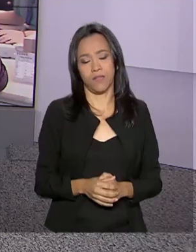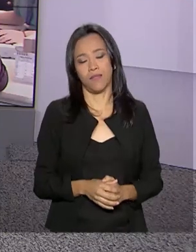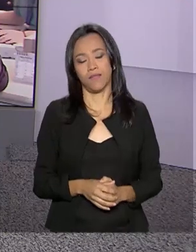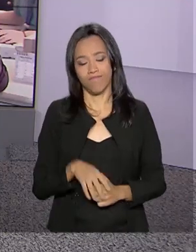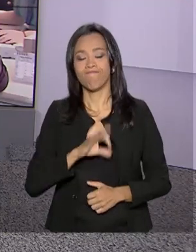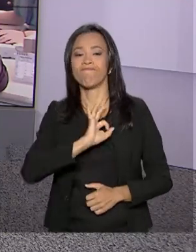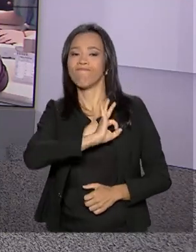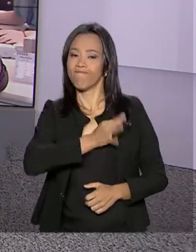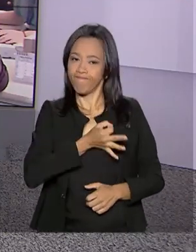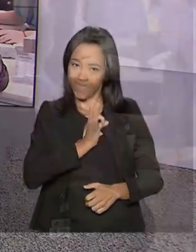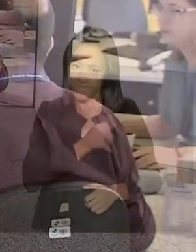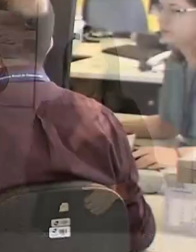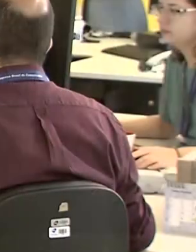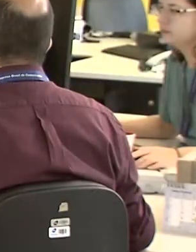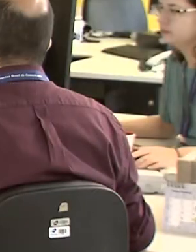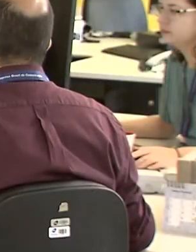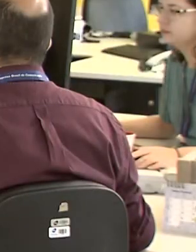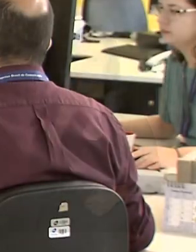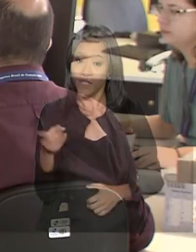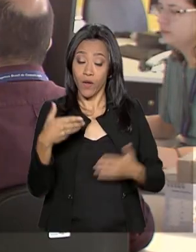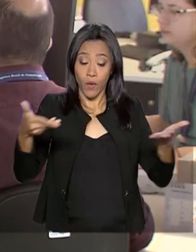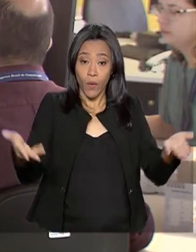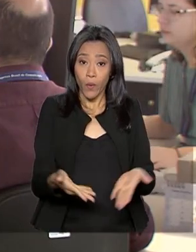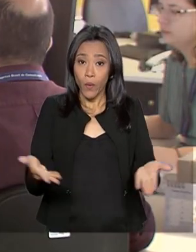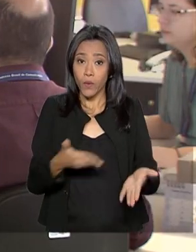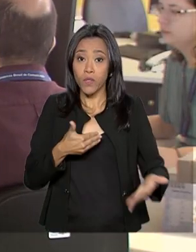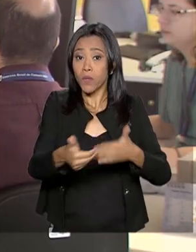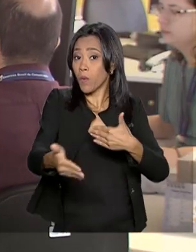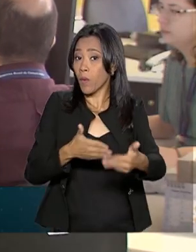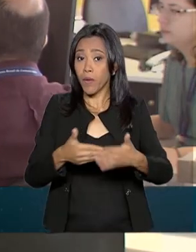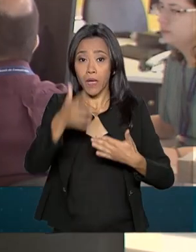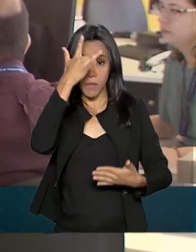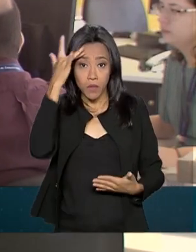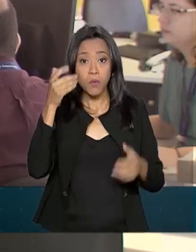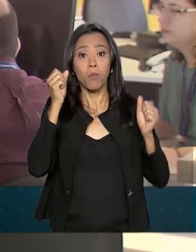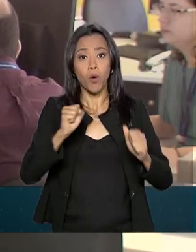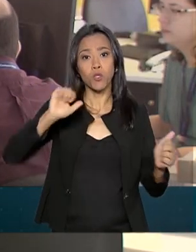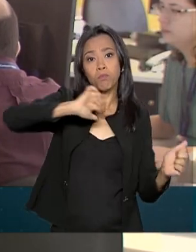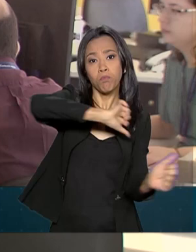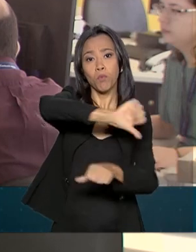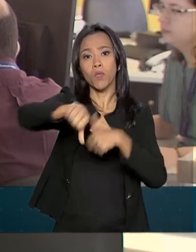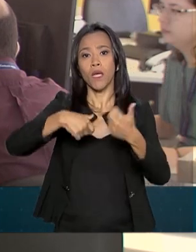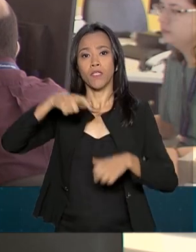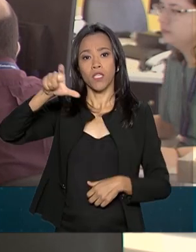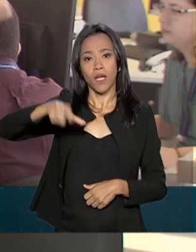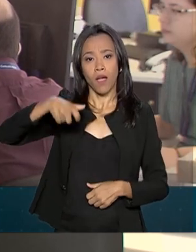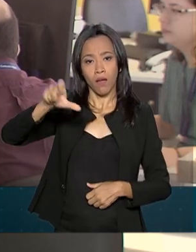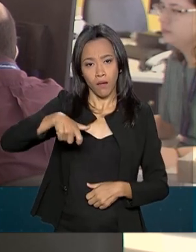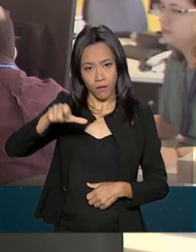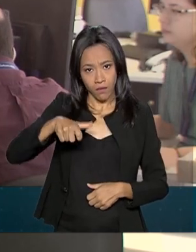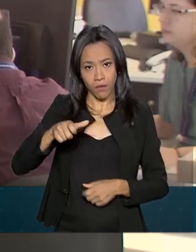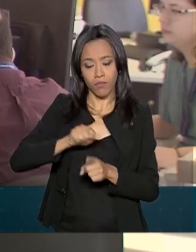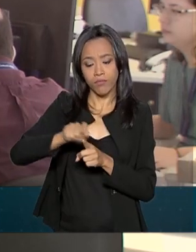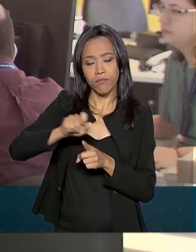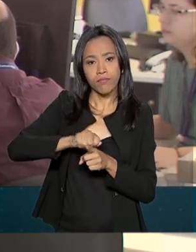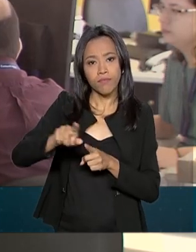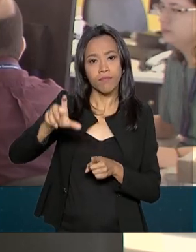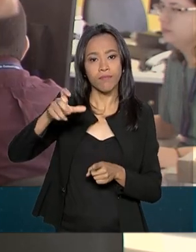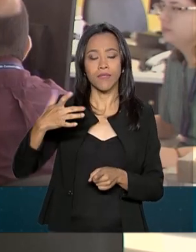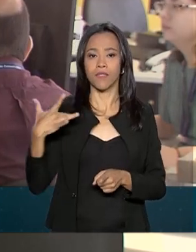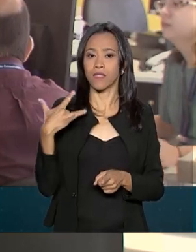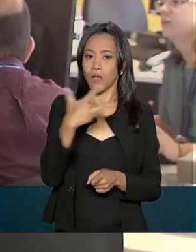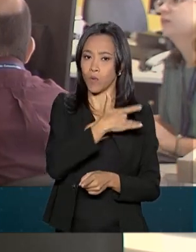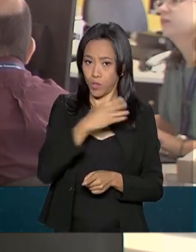É isso mesmo, Carla. Bom dia. A partir de hoje, qualquer pessoa pode mudar de plano de saúde sem cumprir carência. Existem algumas